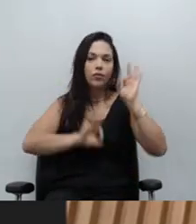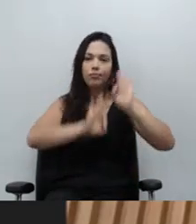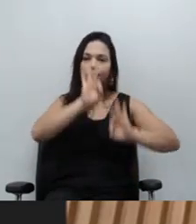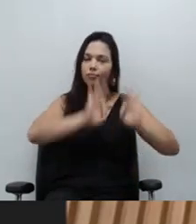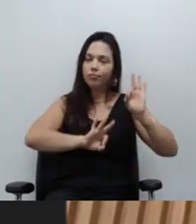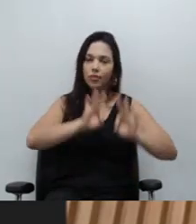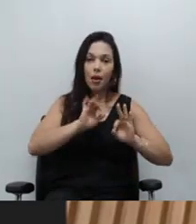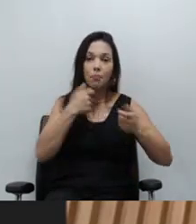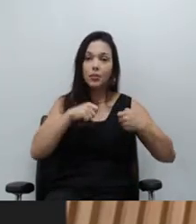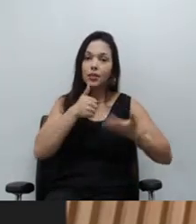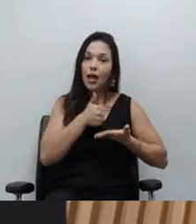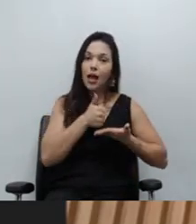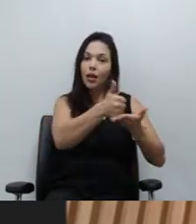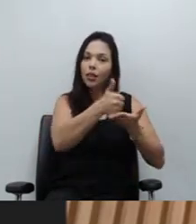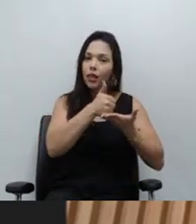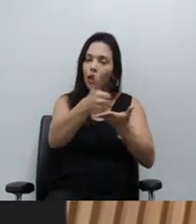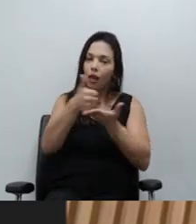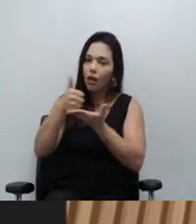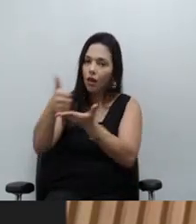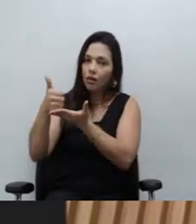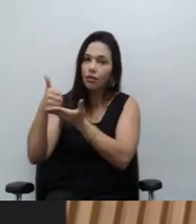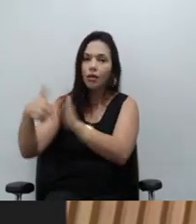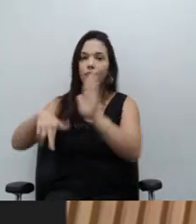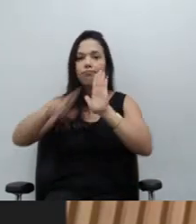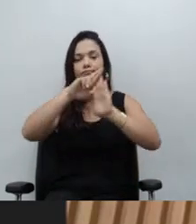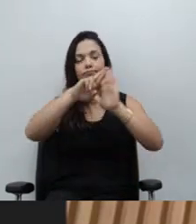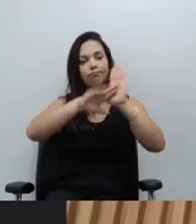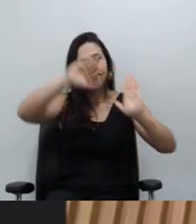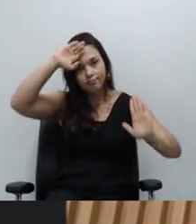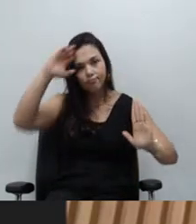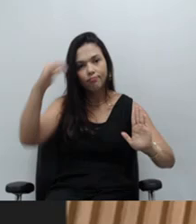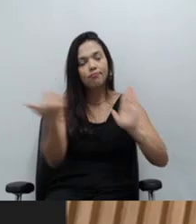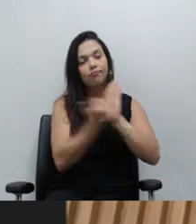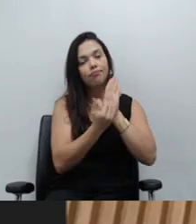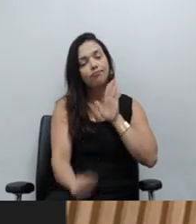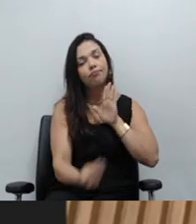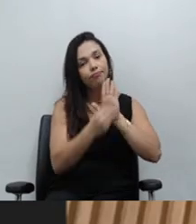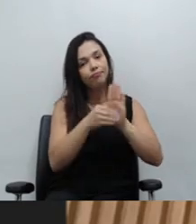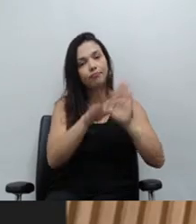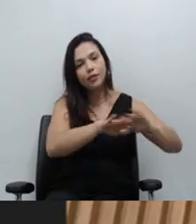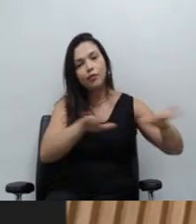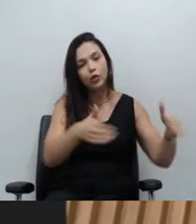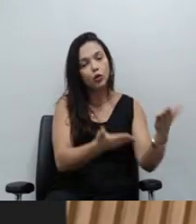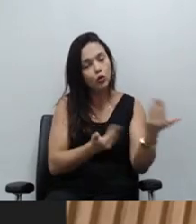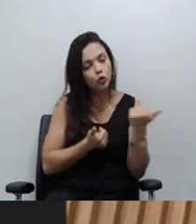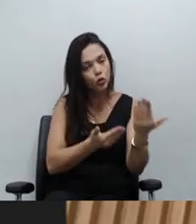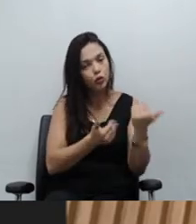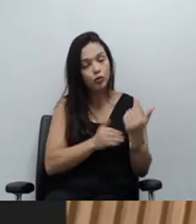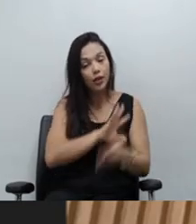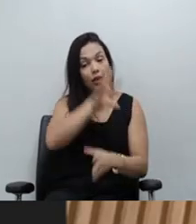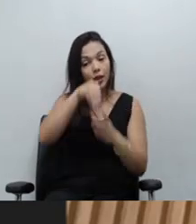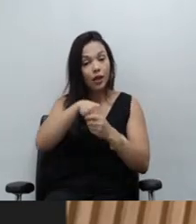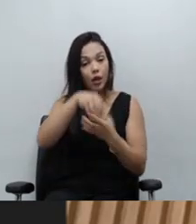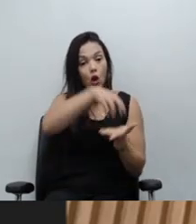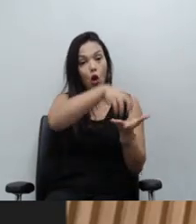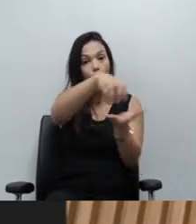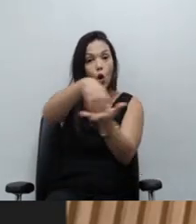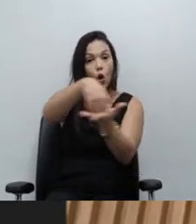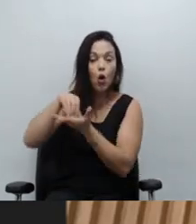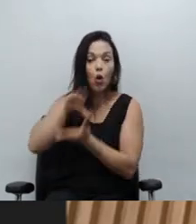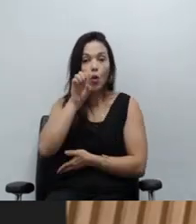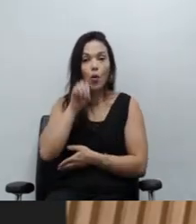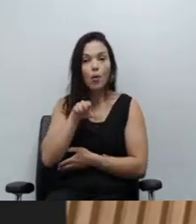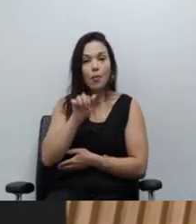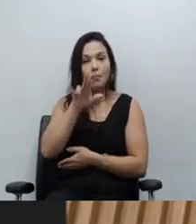atender a nossa normativa colocando a atribuição da infância e juventude nestas comarcas. É